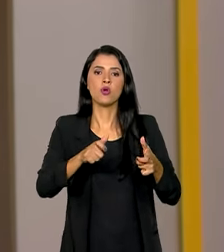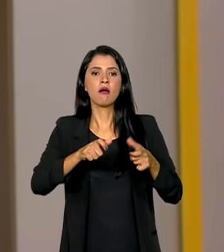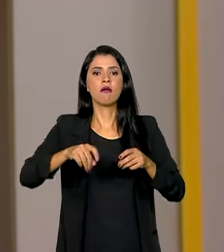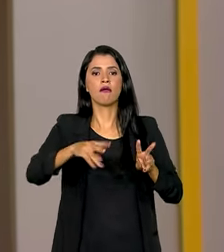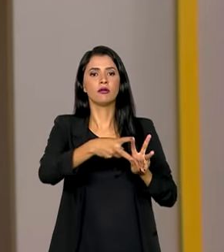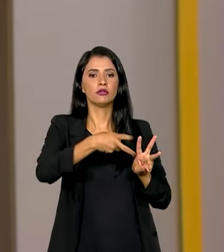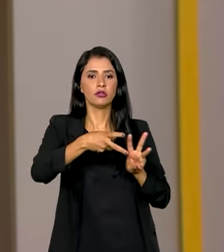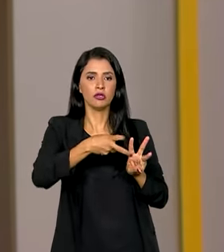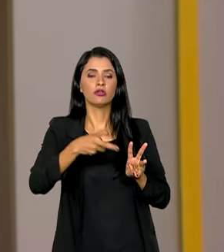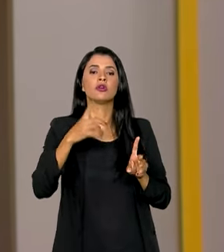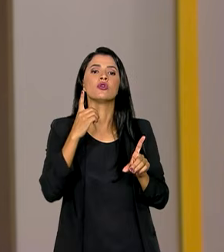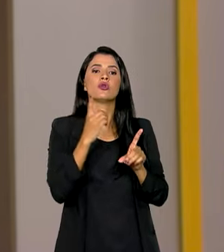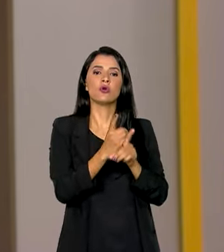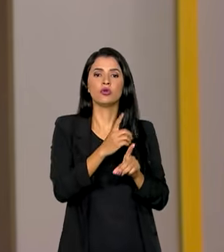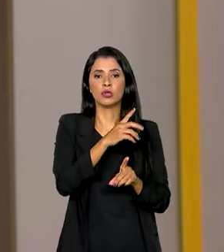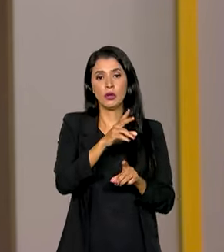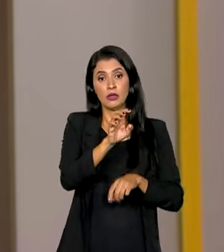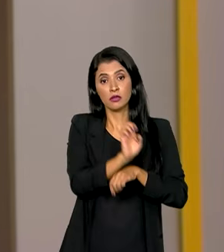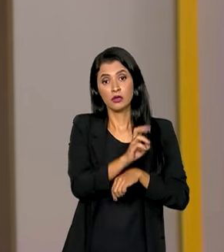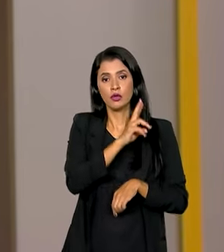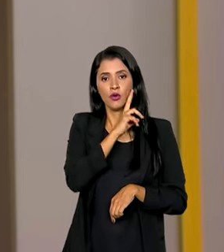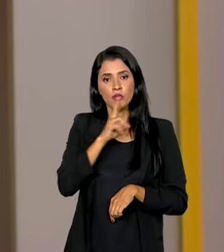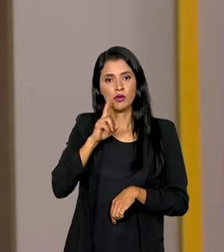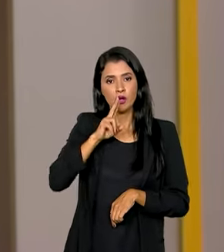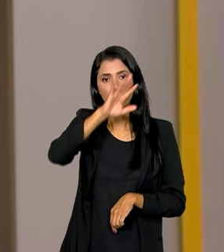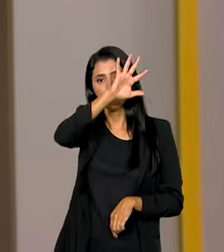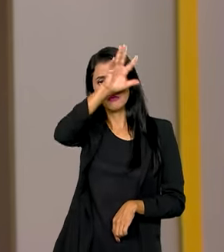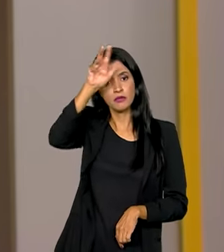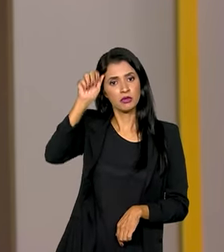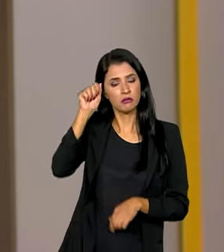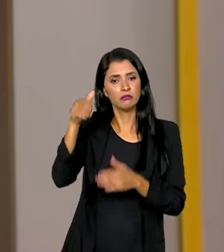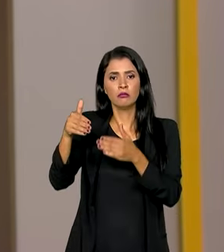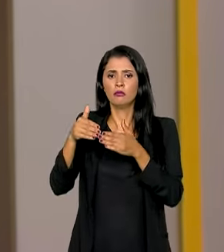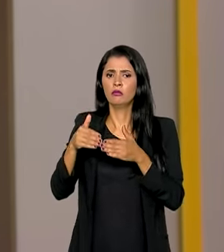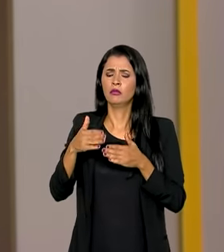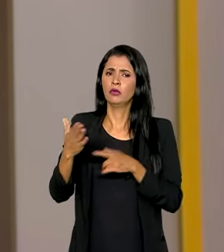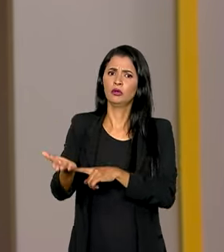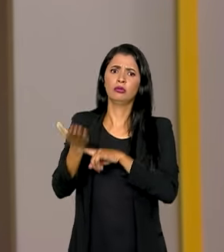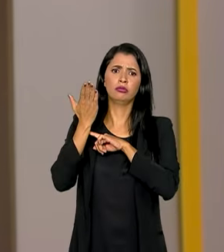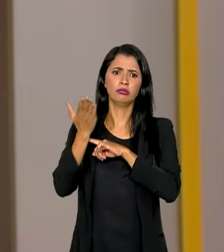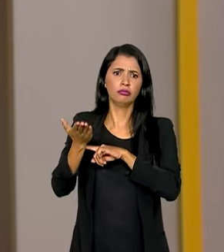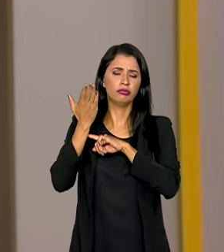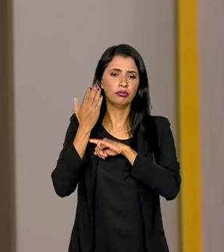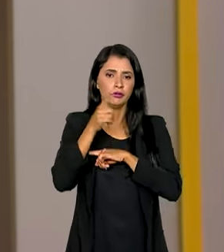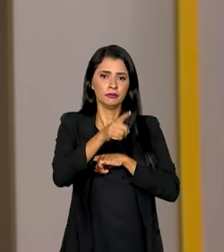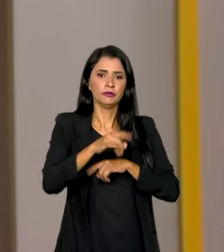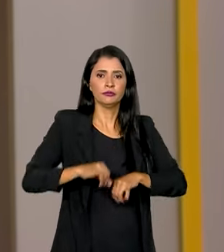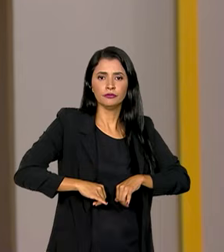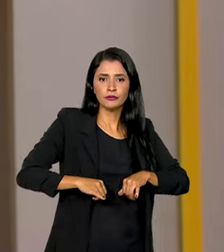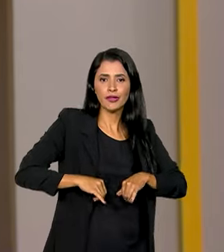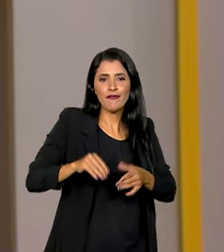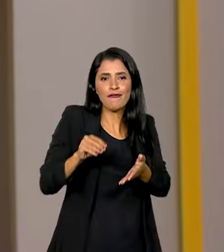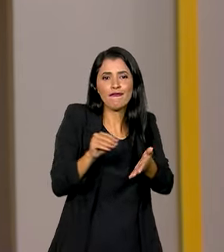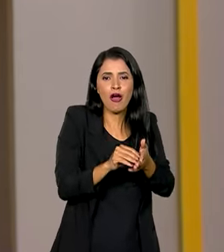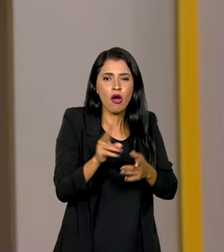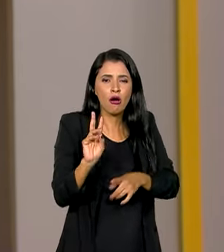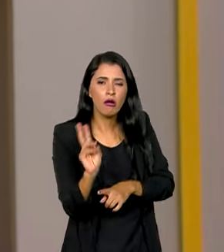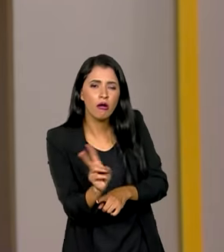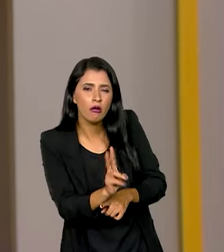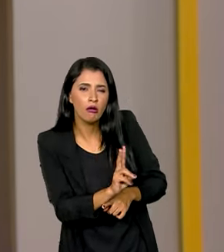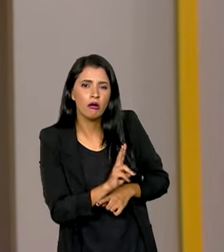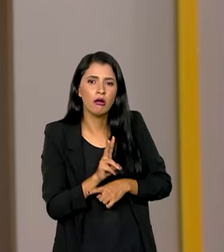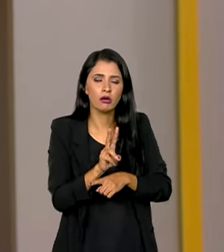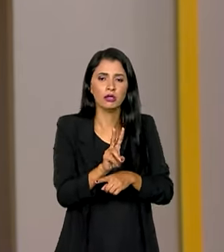mundo, localizado entre os estados de Roraima e Amazonas, pediu socorro. Afetados pela falta de fiscalização,